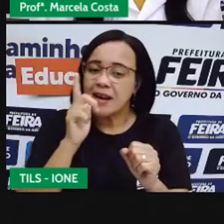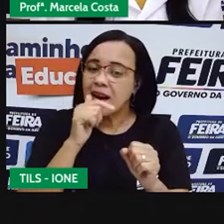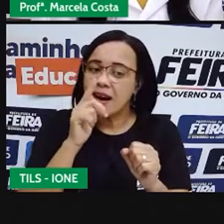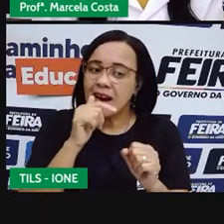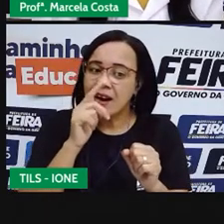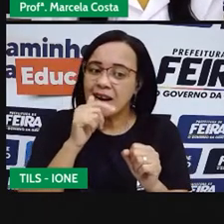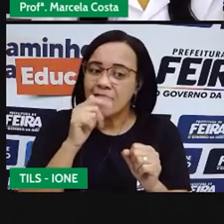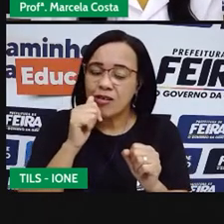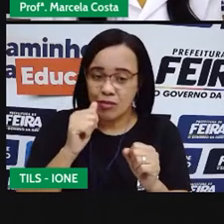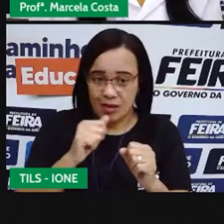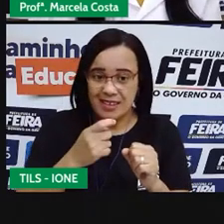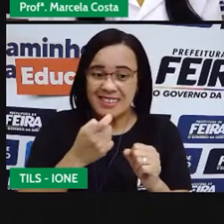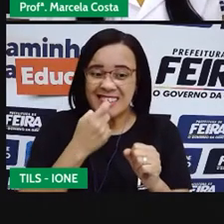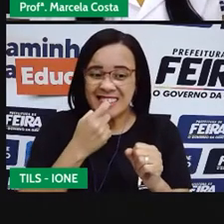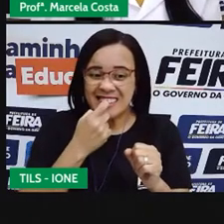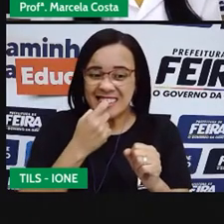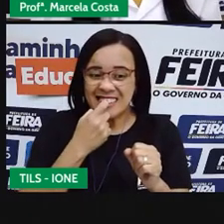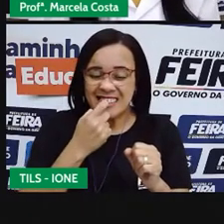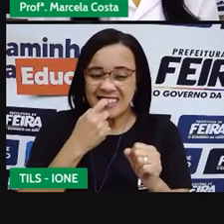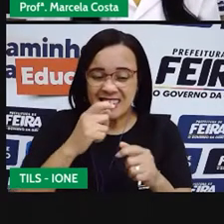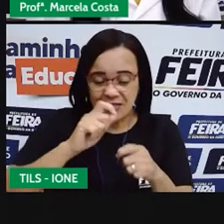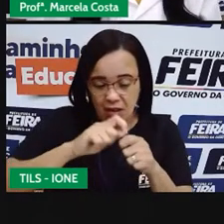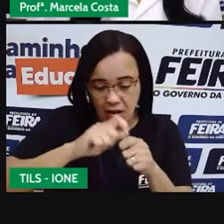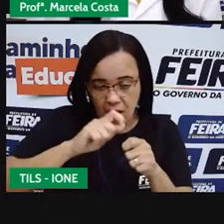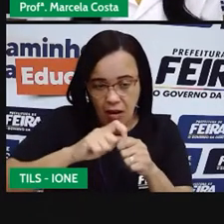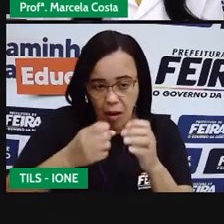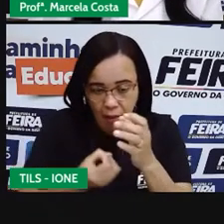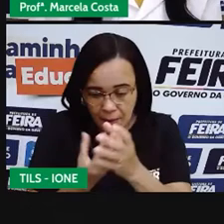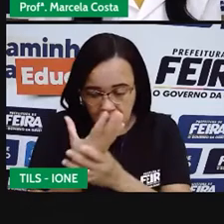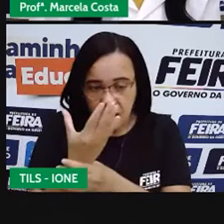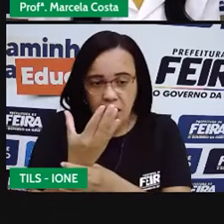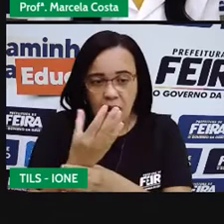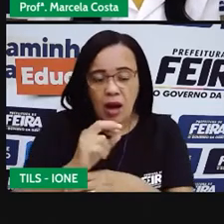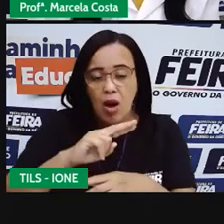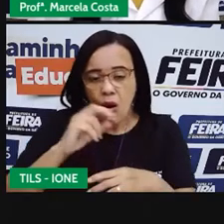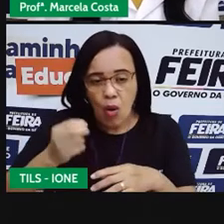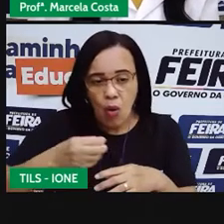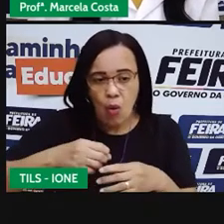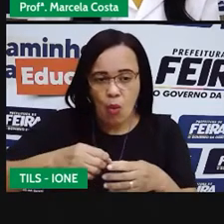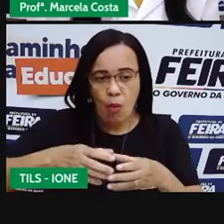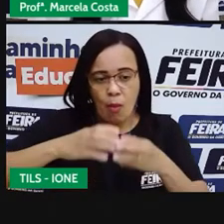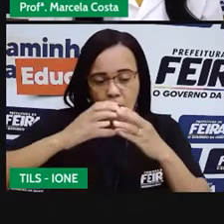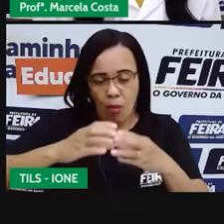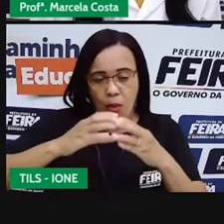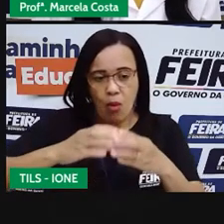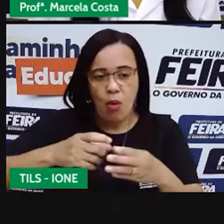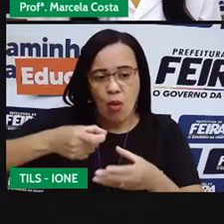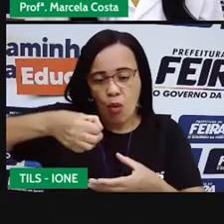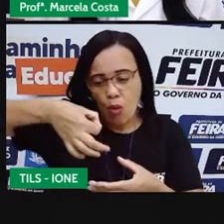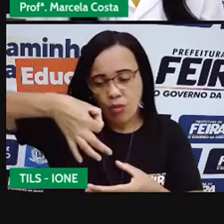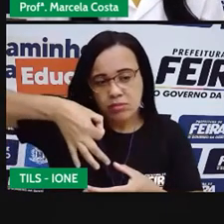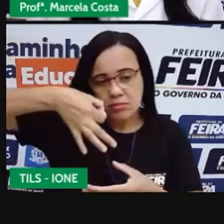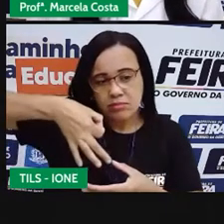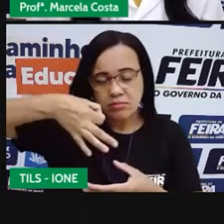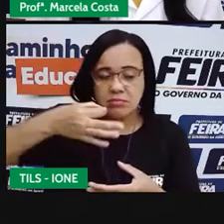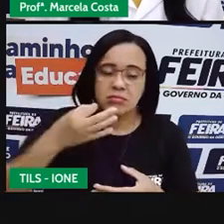peixes feitos de plástico, ou com bolas, ou tampas de garrafa, ou também